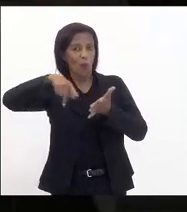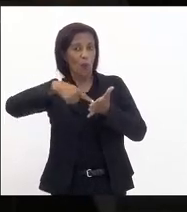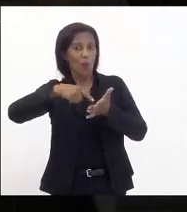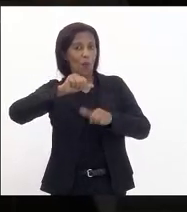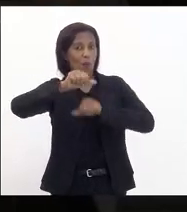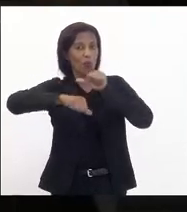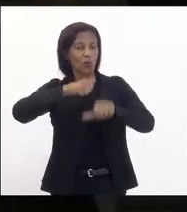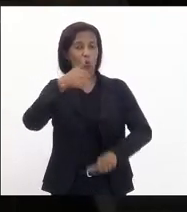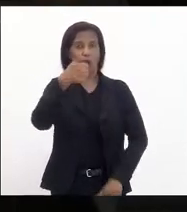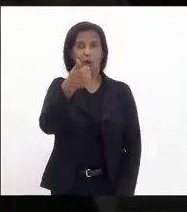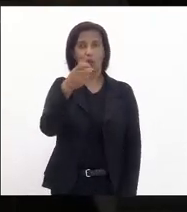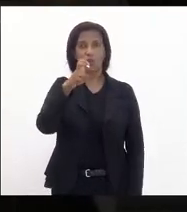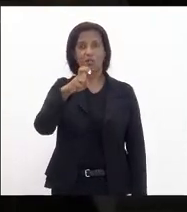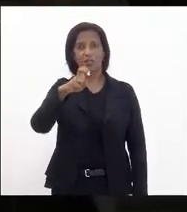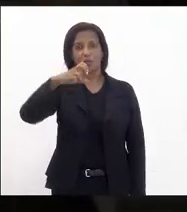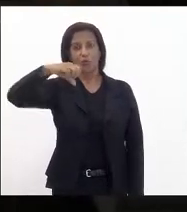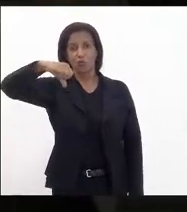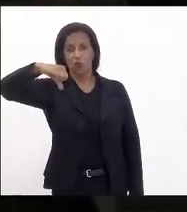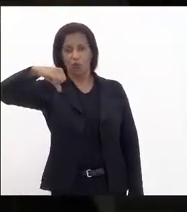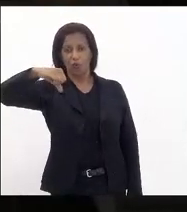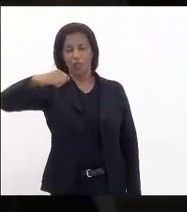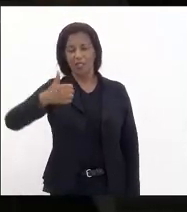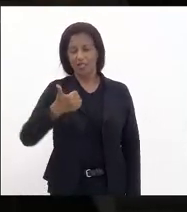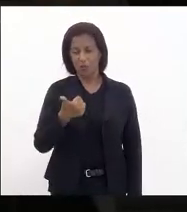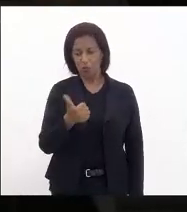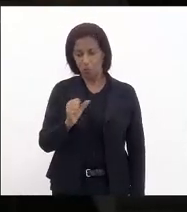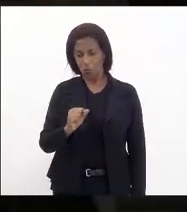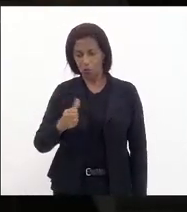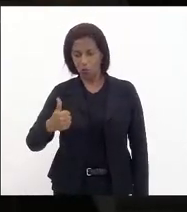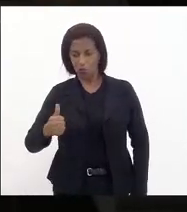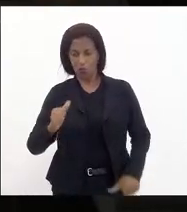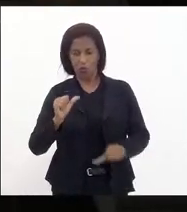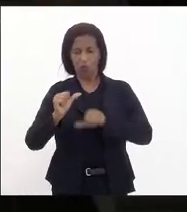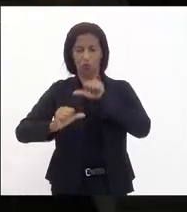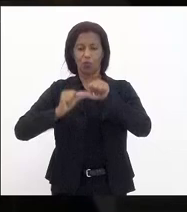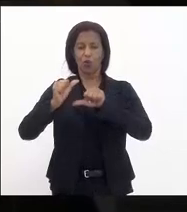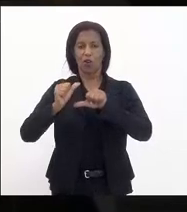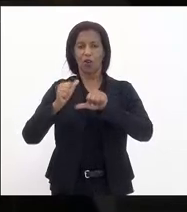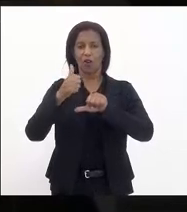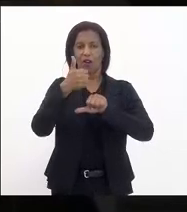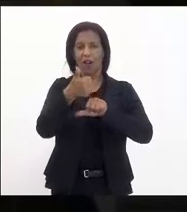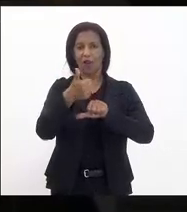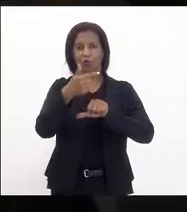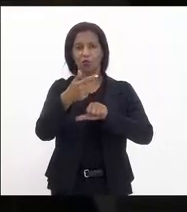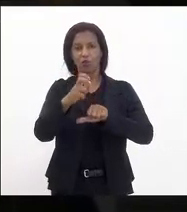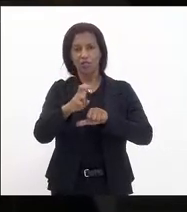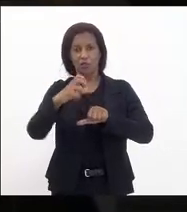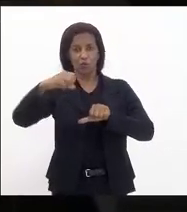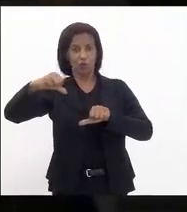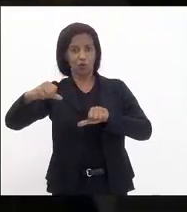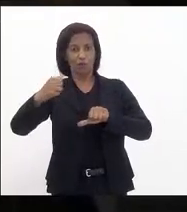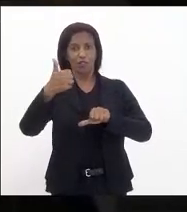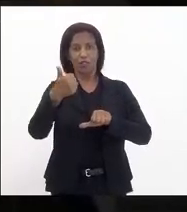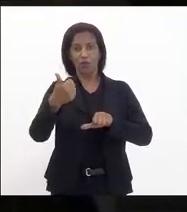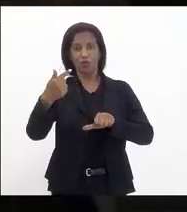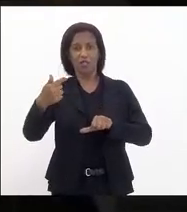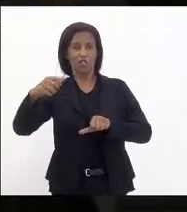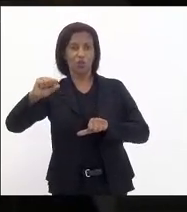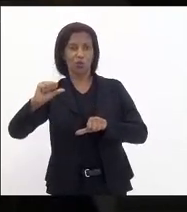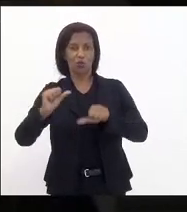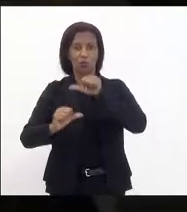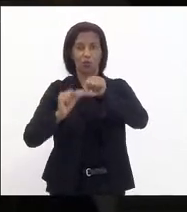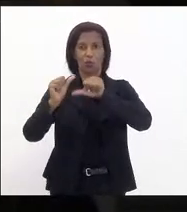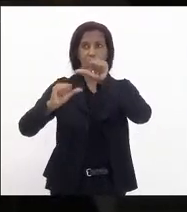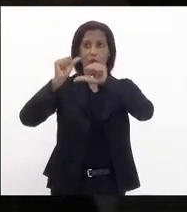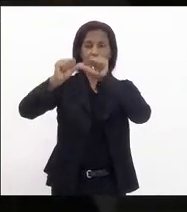159 e a 181 modificou a 159 e 178